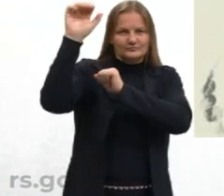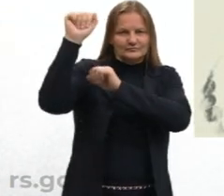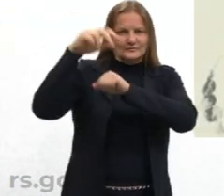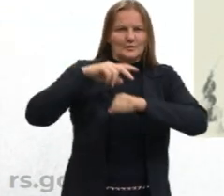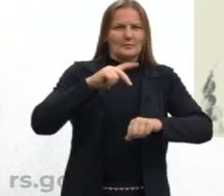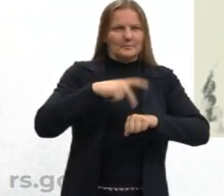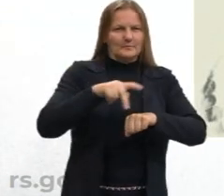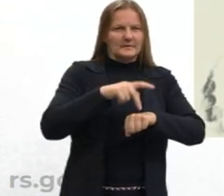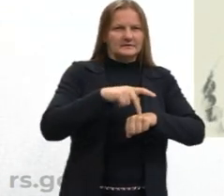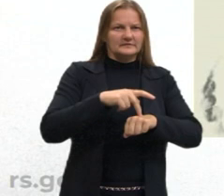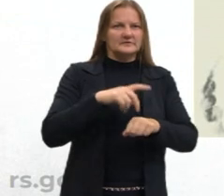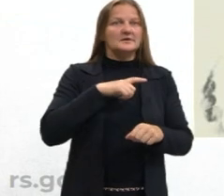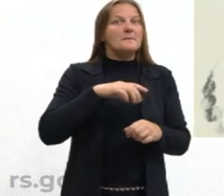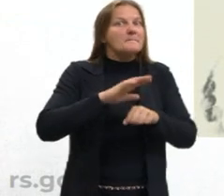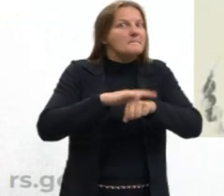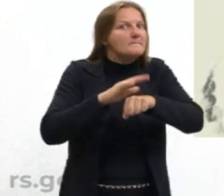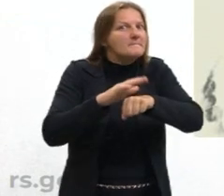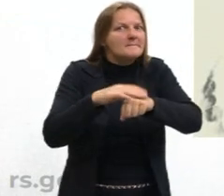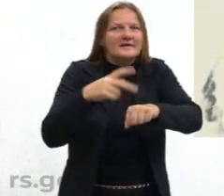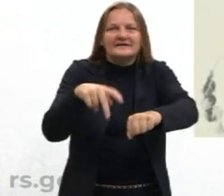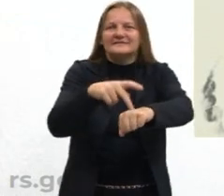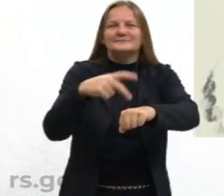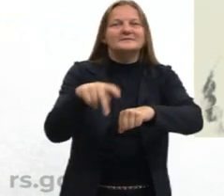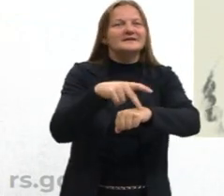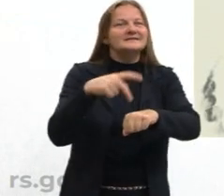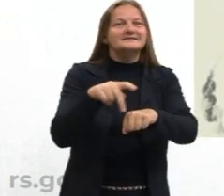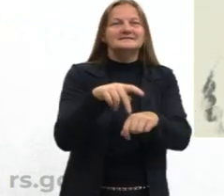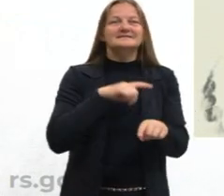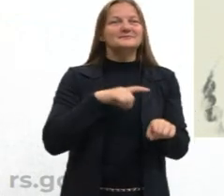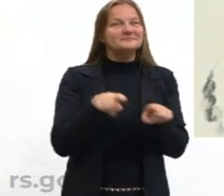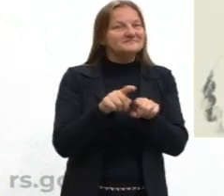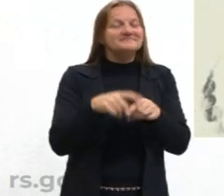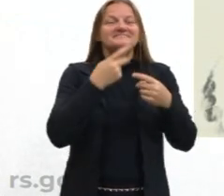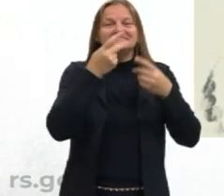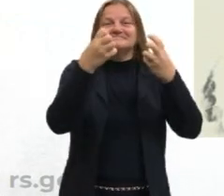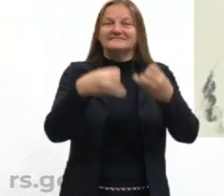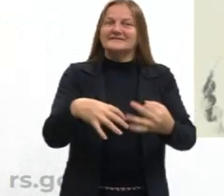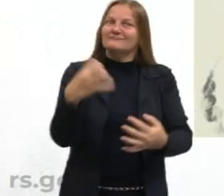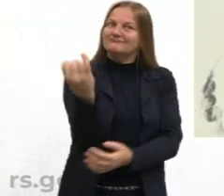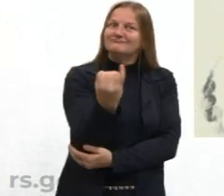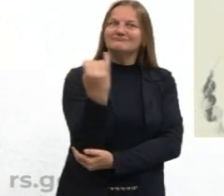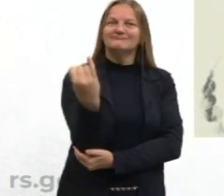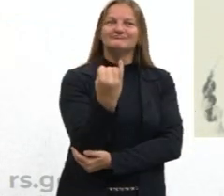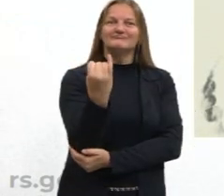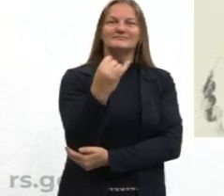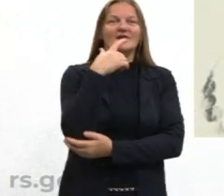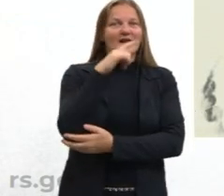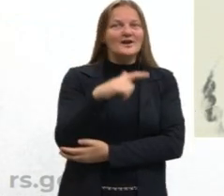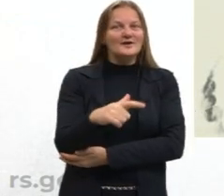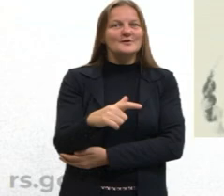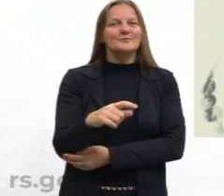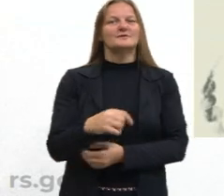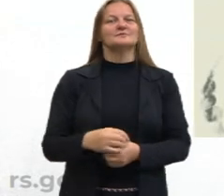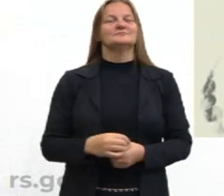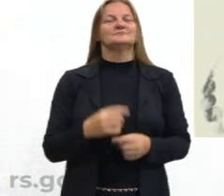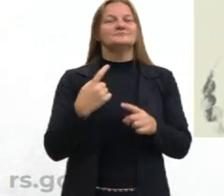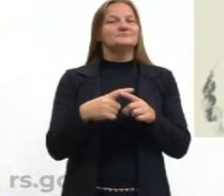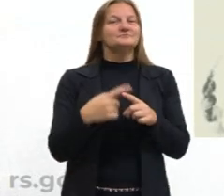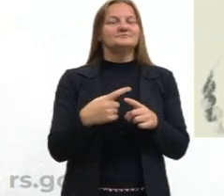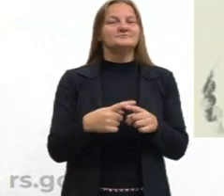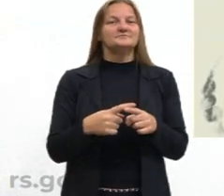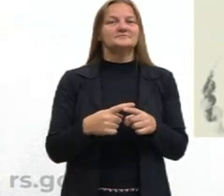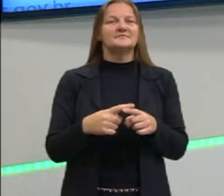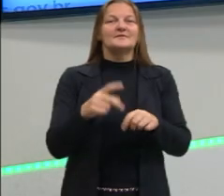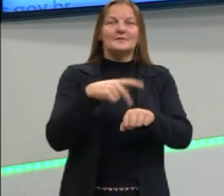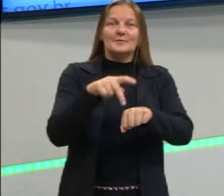como nos demais países. E hoje a gente pode falar da importância desse idioma uma vez que